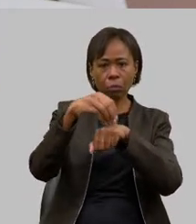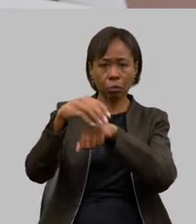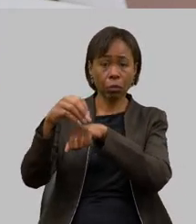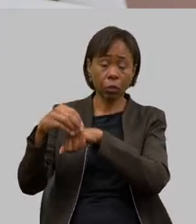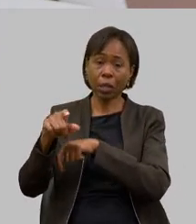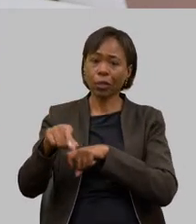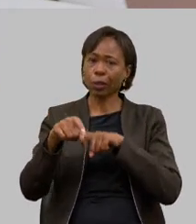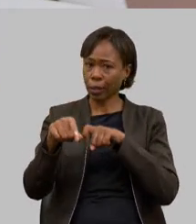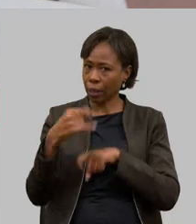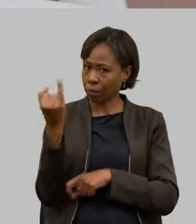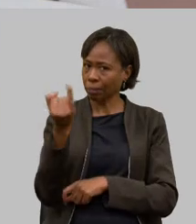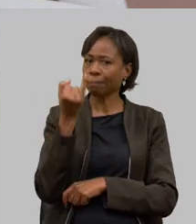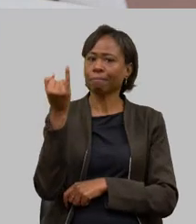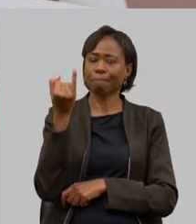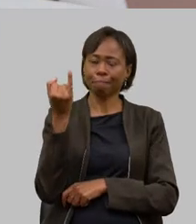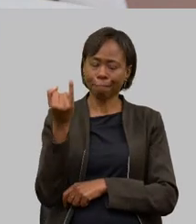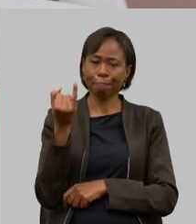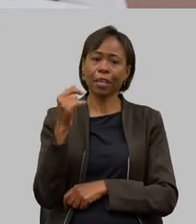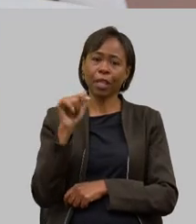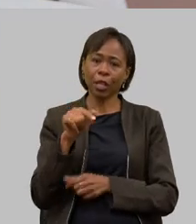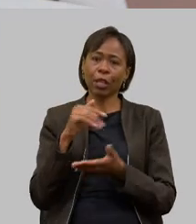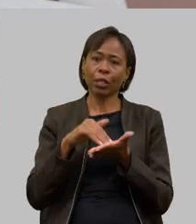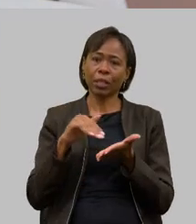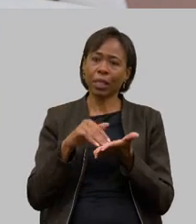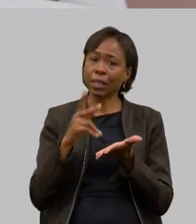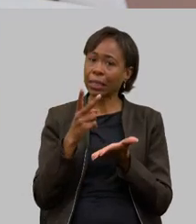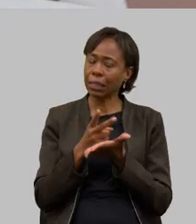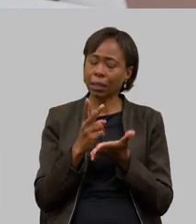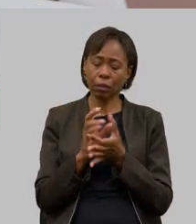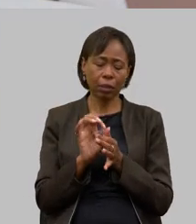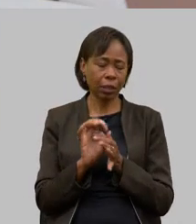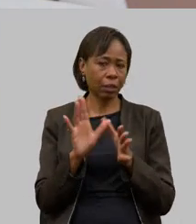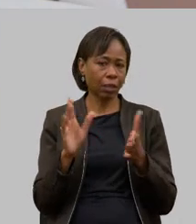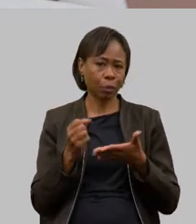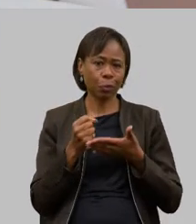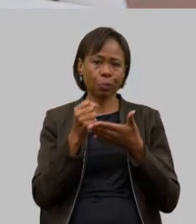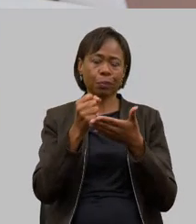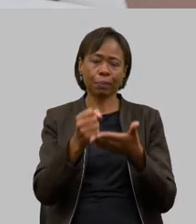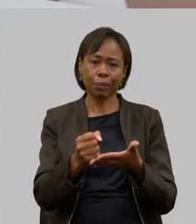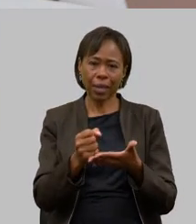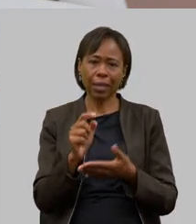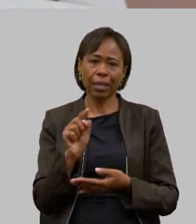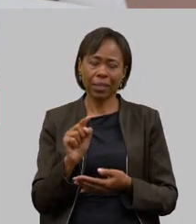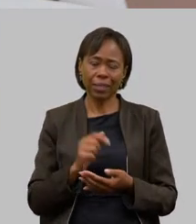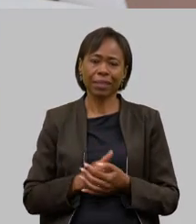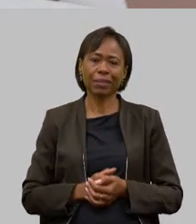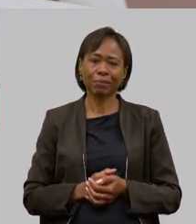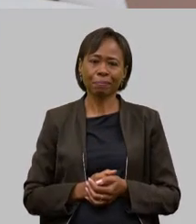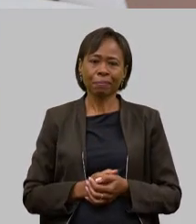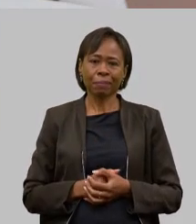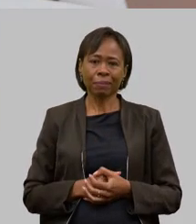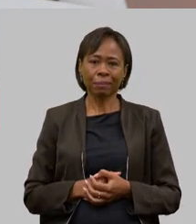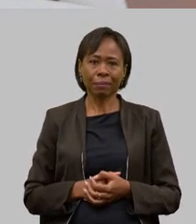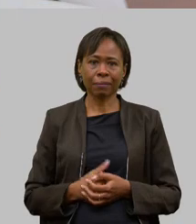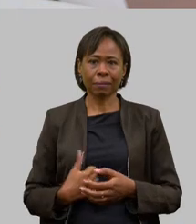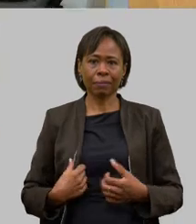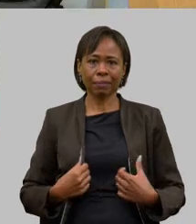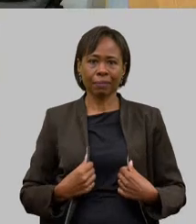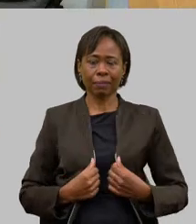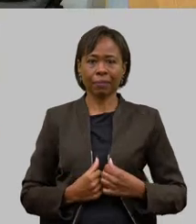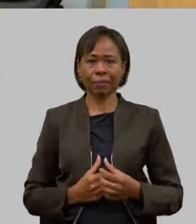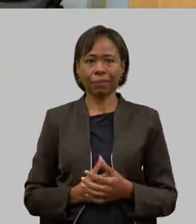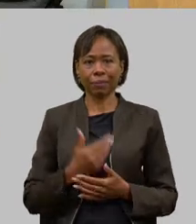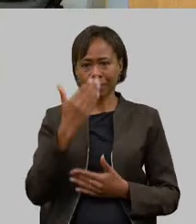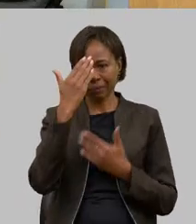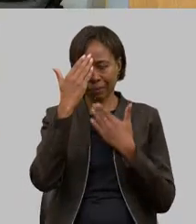para nós é fundamental e a secretaria está lá sempre à disposição para esse tipo de demanda e pode contar com a gente muito